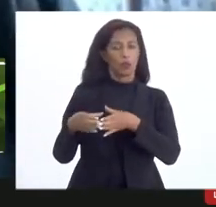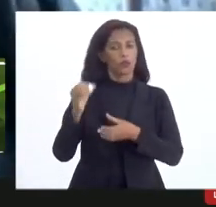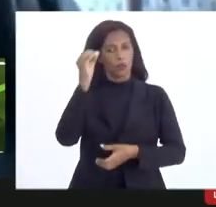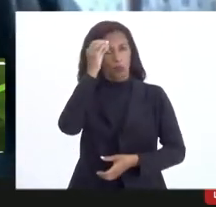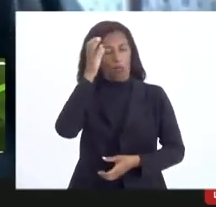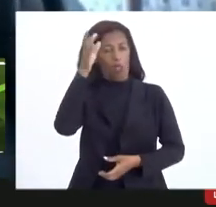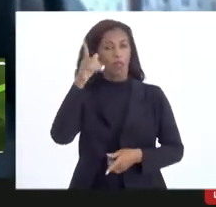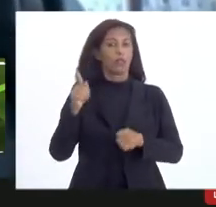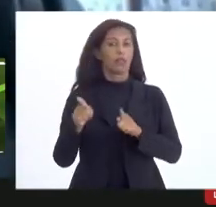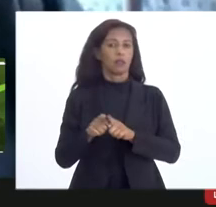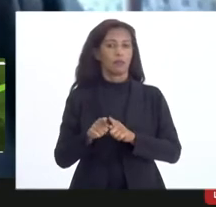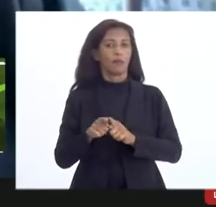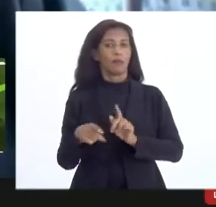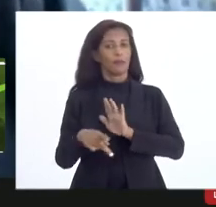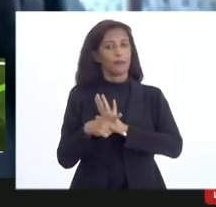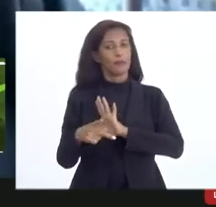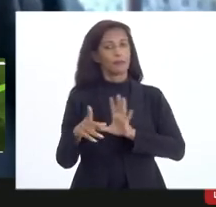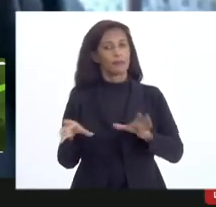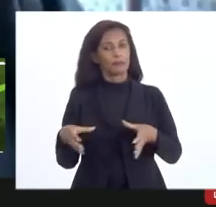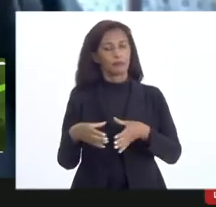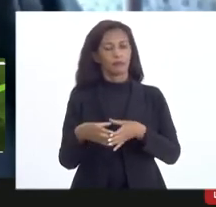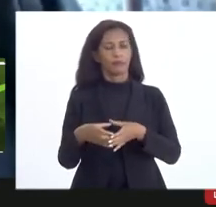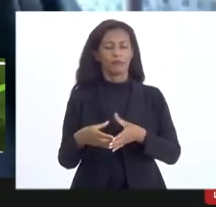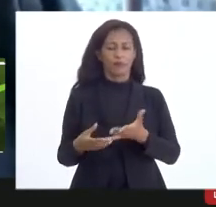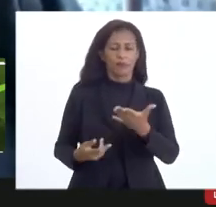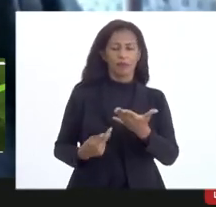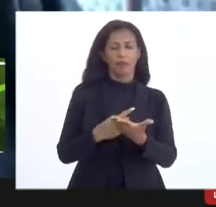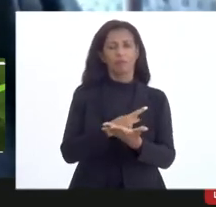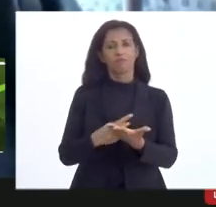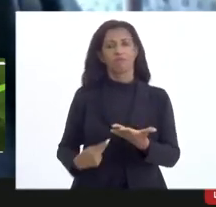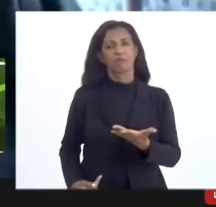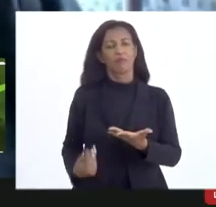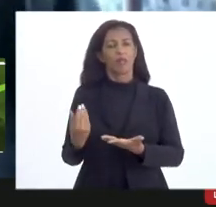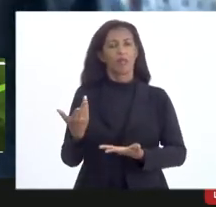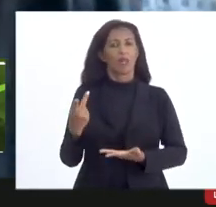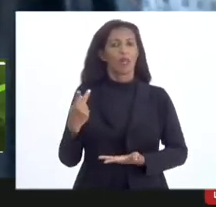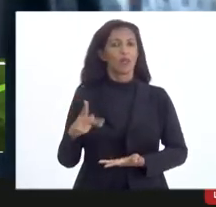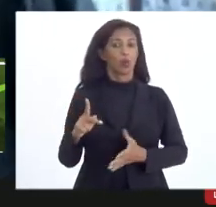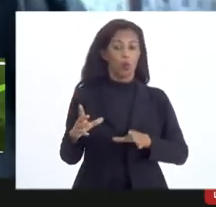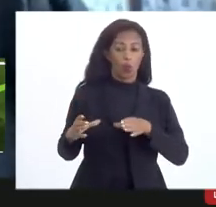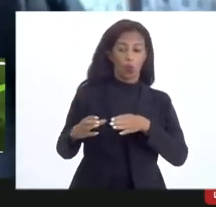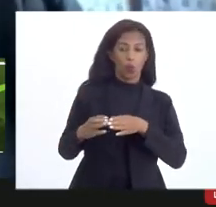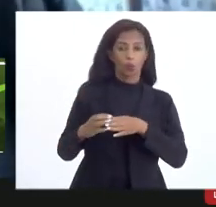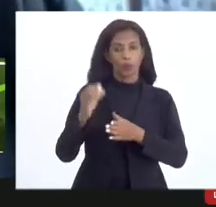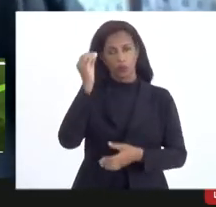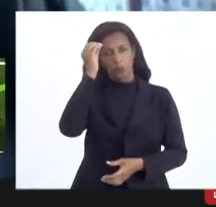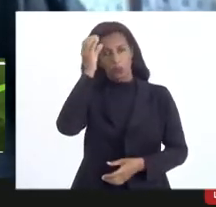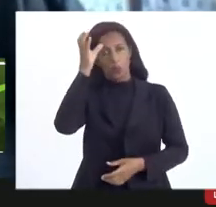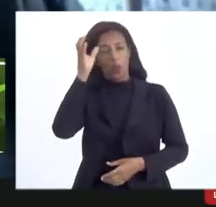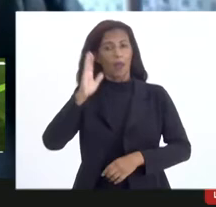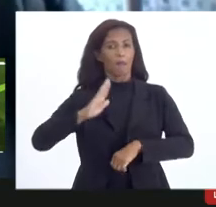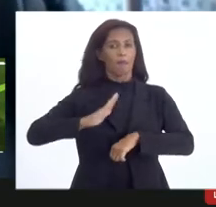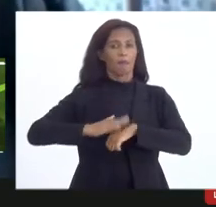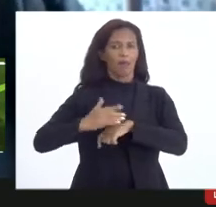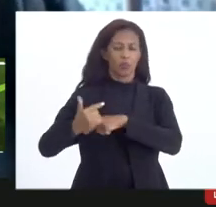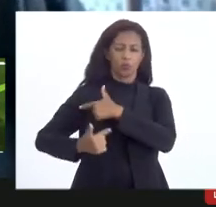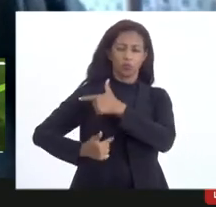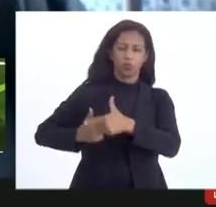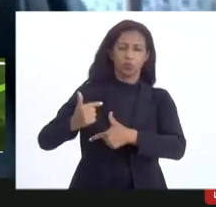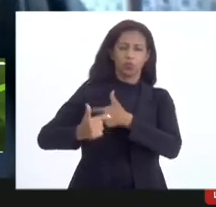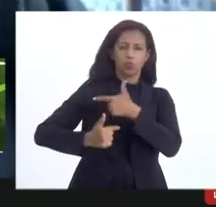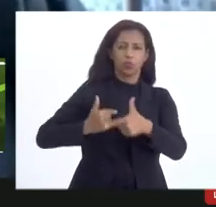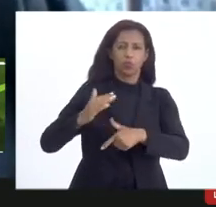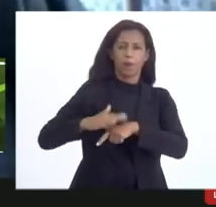Estadual de Cultura. Eleomar, com a sua presidência, a Comissão de Cultura é uma das mais atuantes da casa.